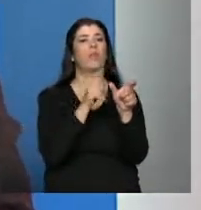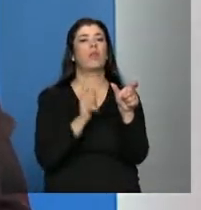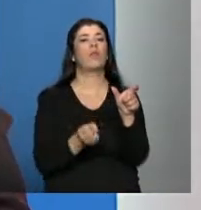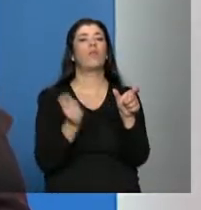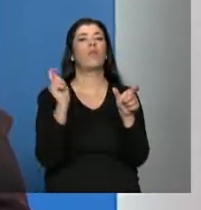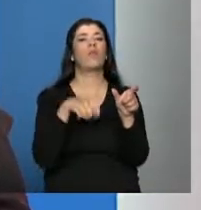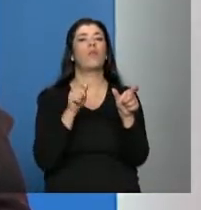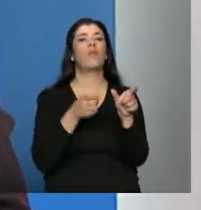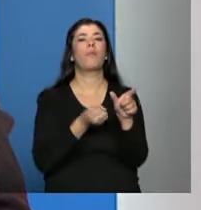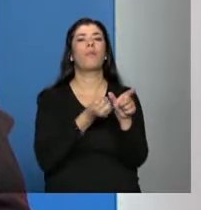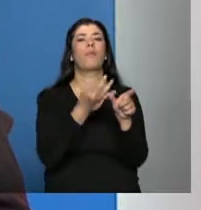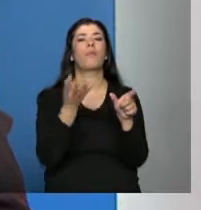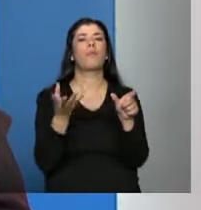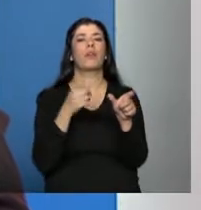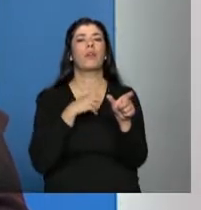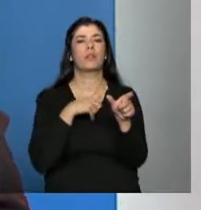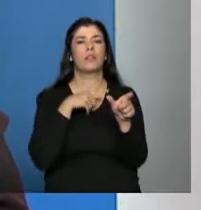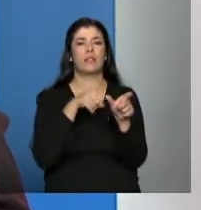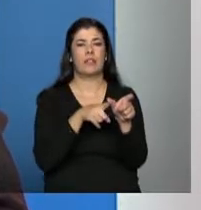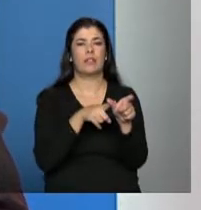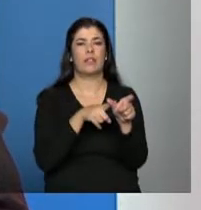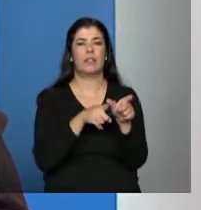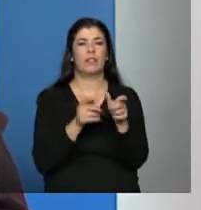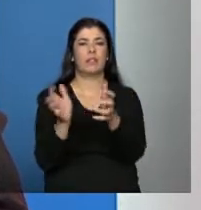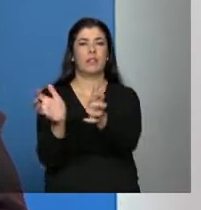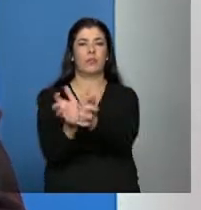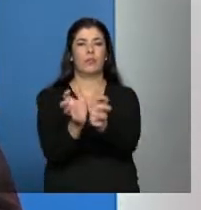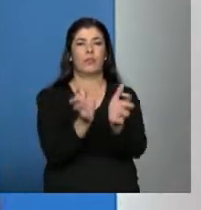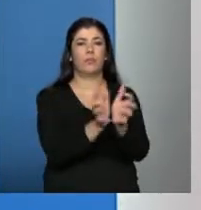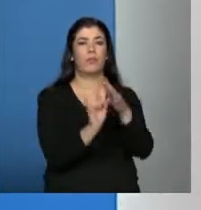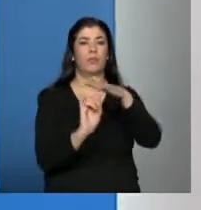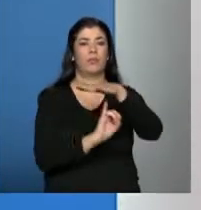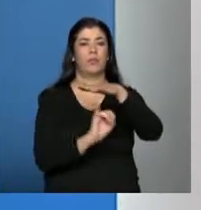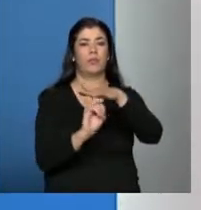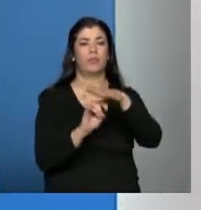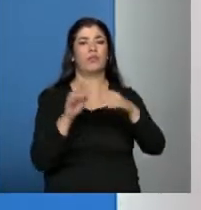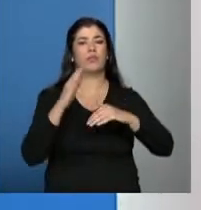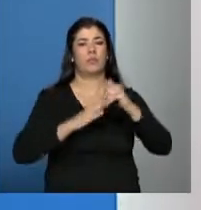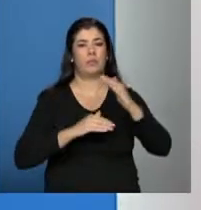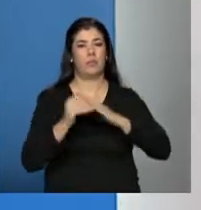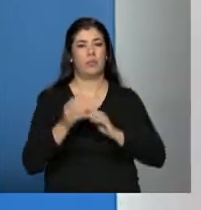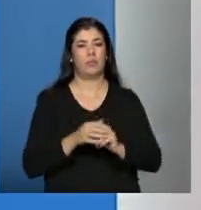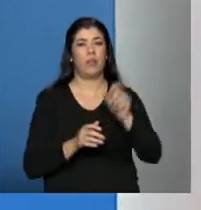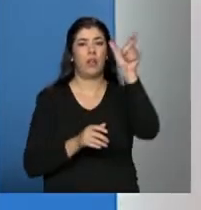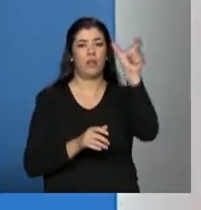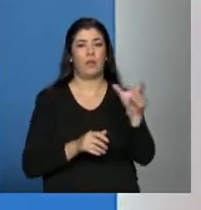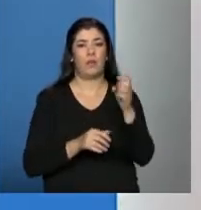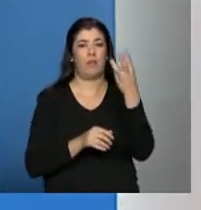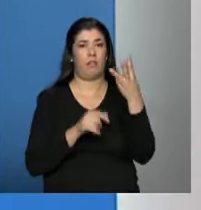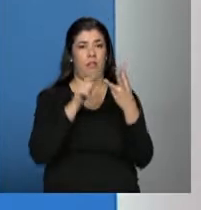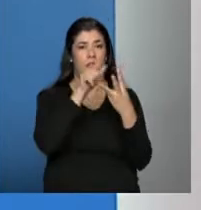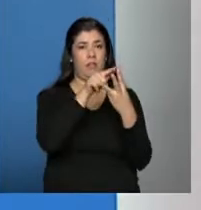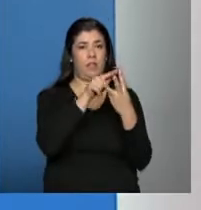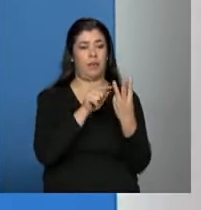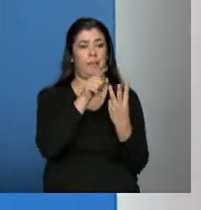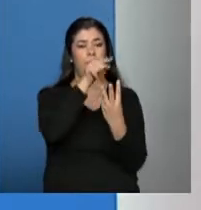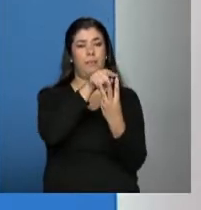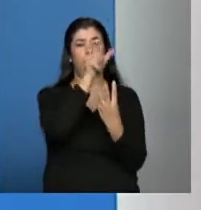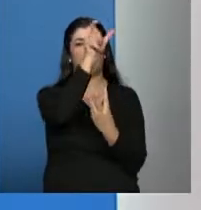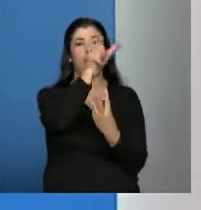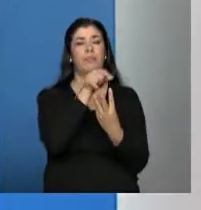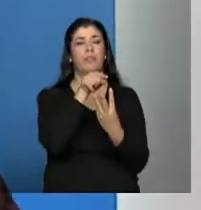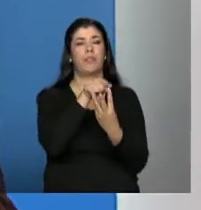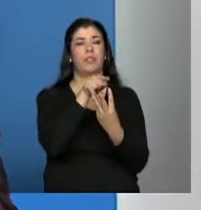são desenvolvidas pelas entidades. E, por fim, uma última coluna vai dizer para a gente quais